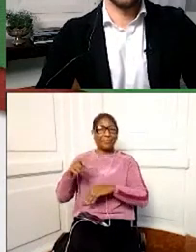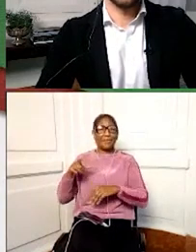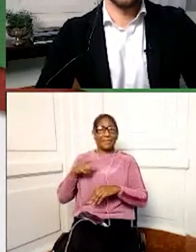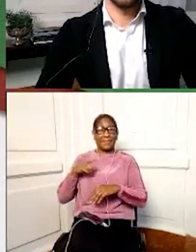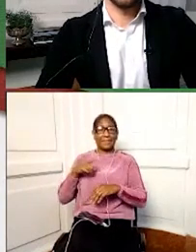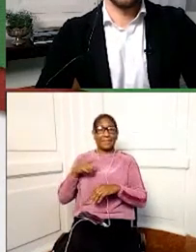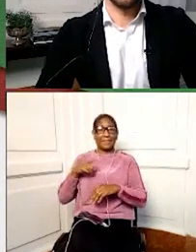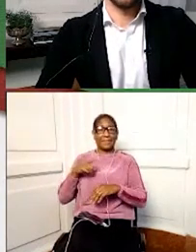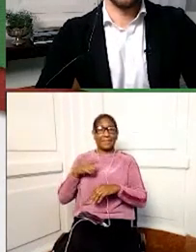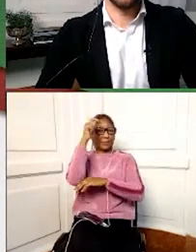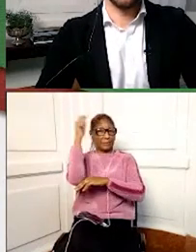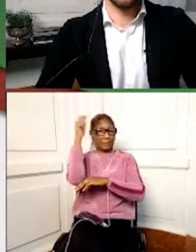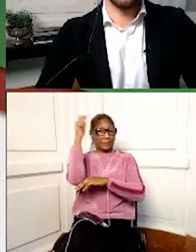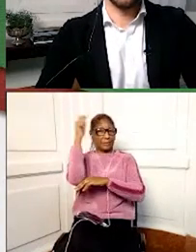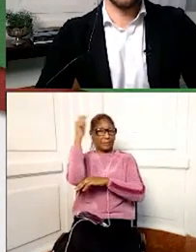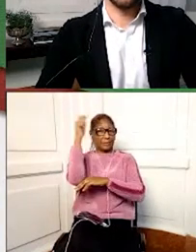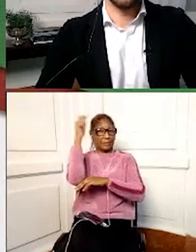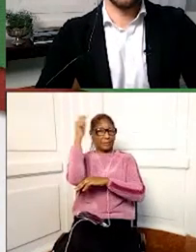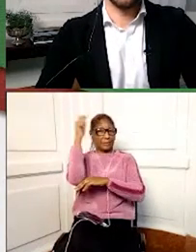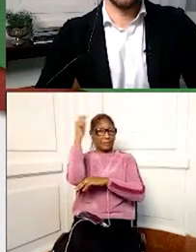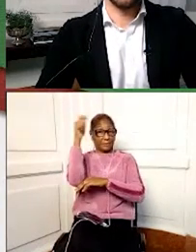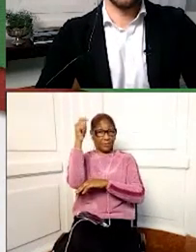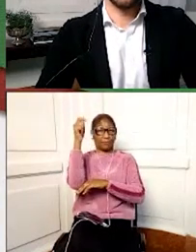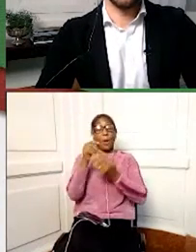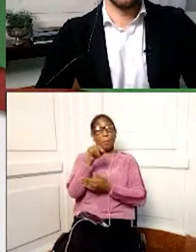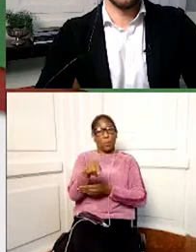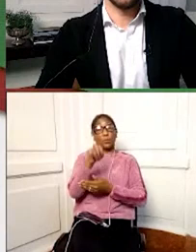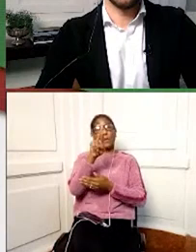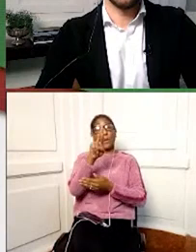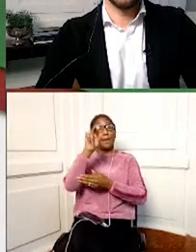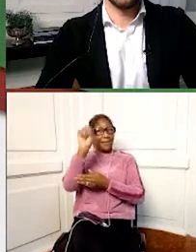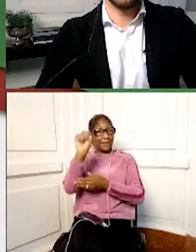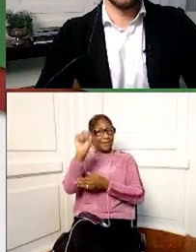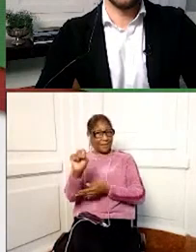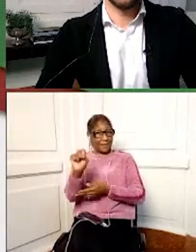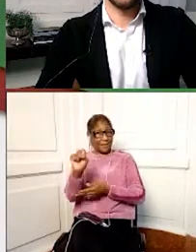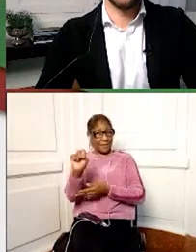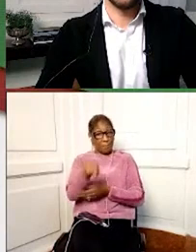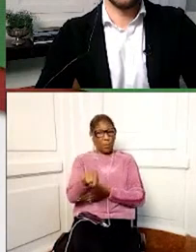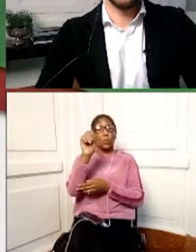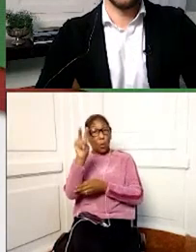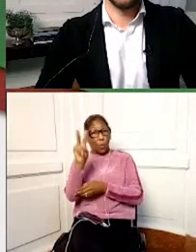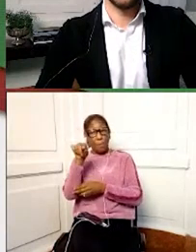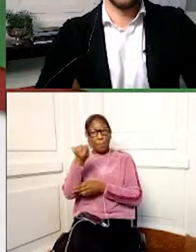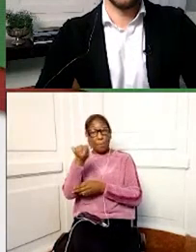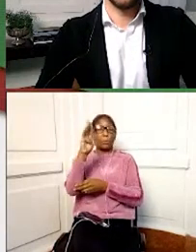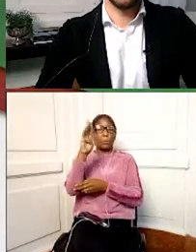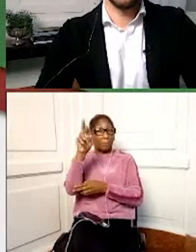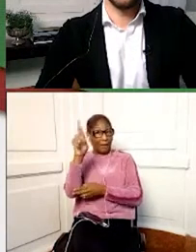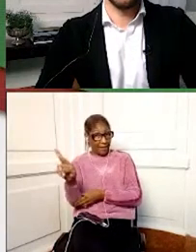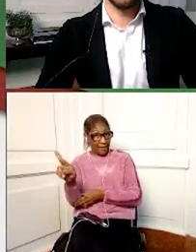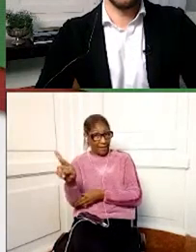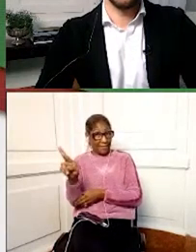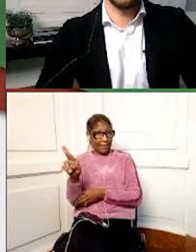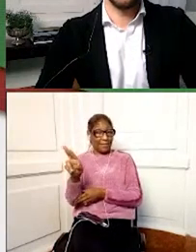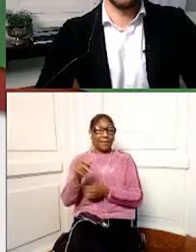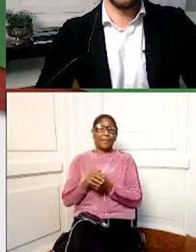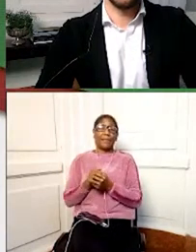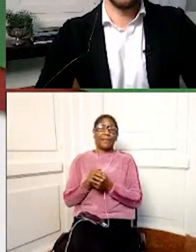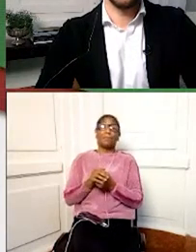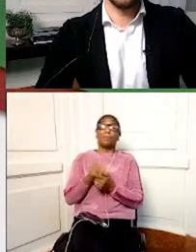criou esse site escola.rs.gov.br, onde